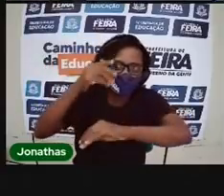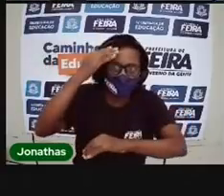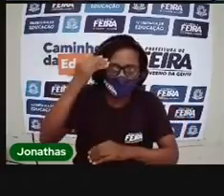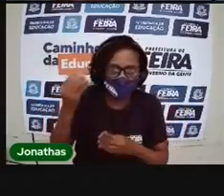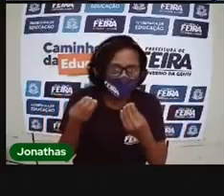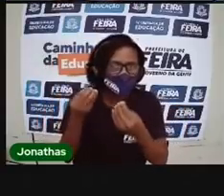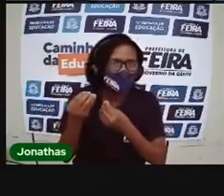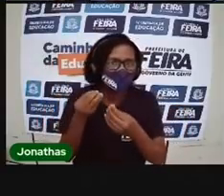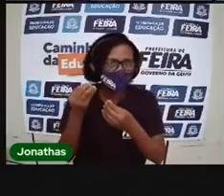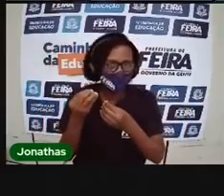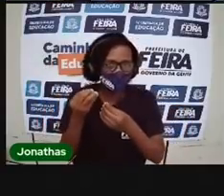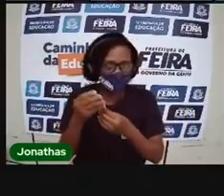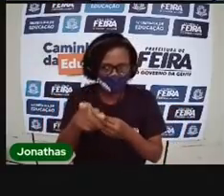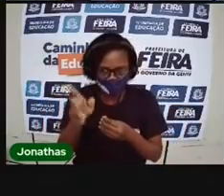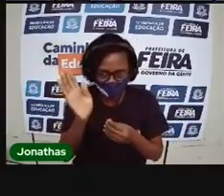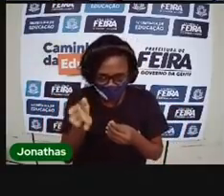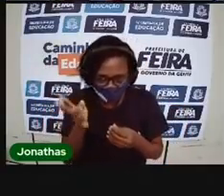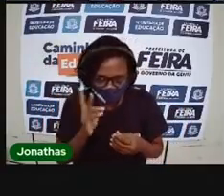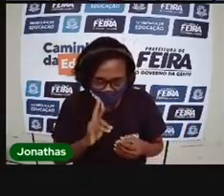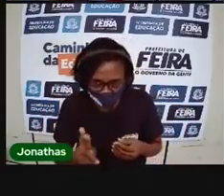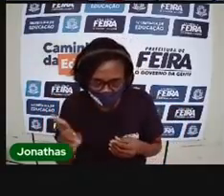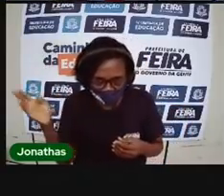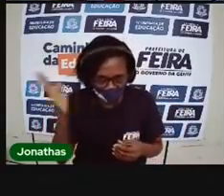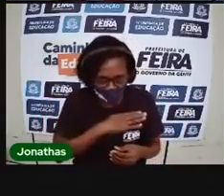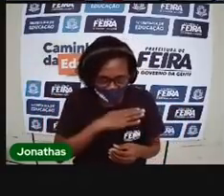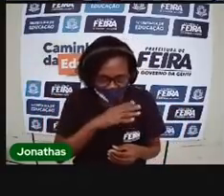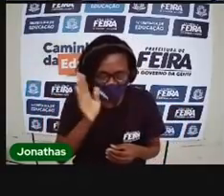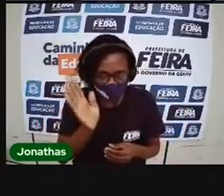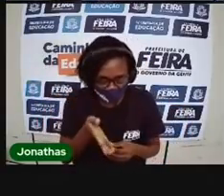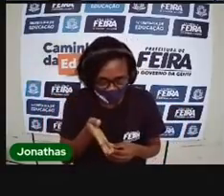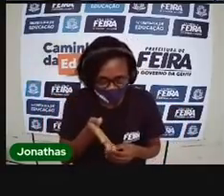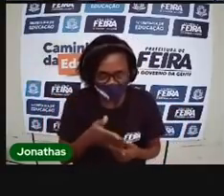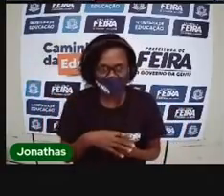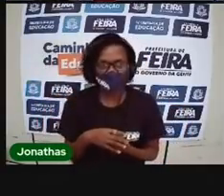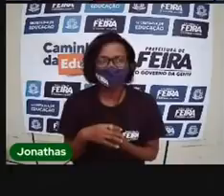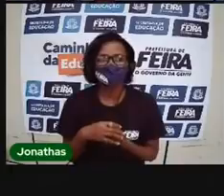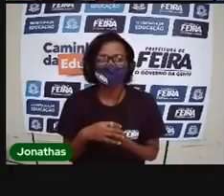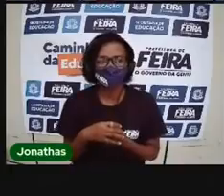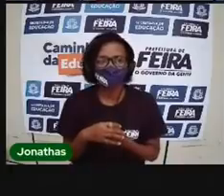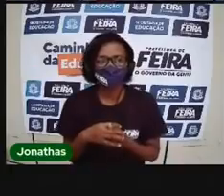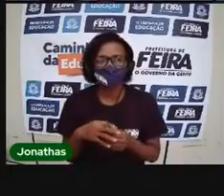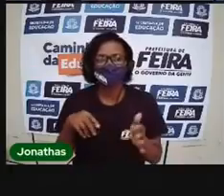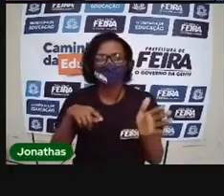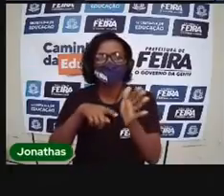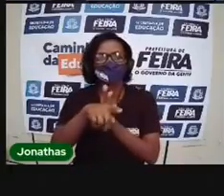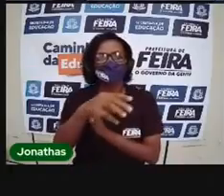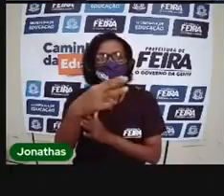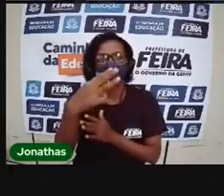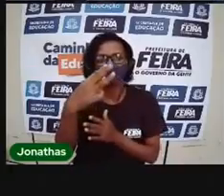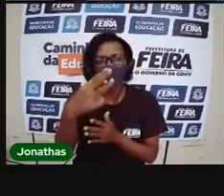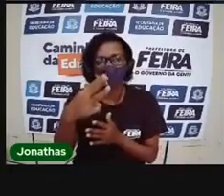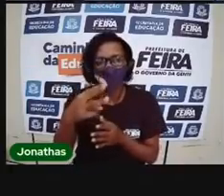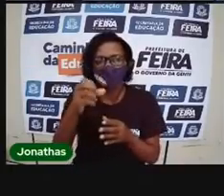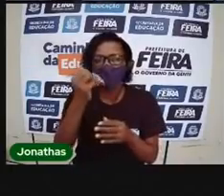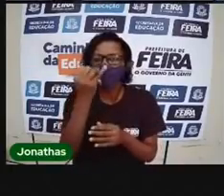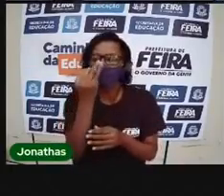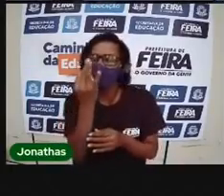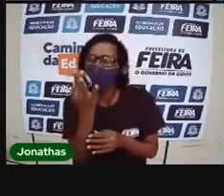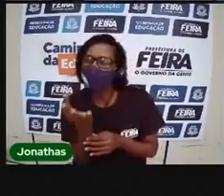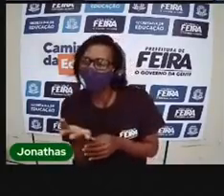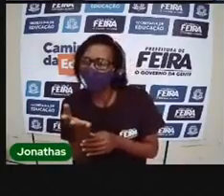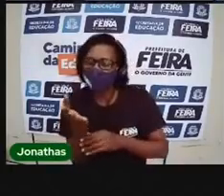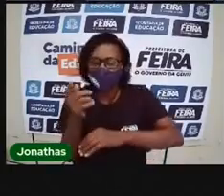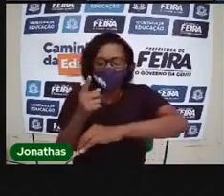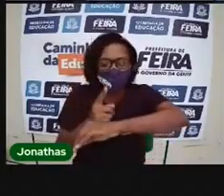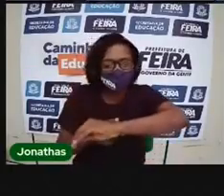Teve gente que já respondeu, olha que coisa boa. Número três. Quais são as medidas